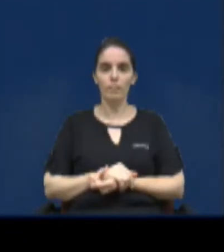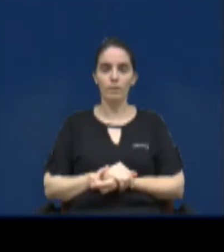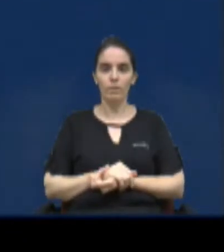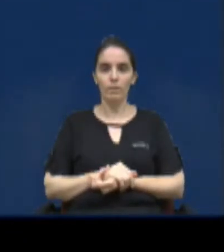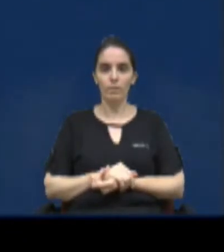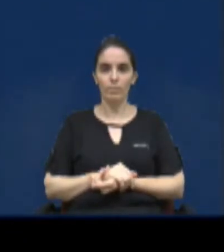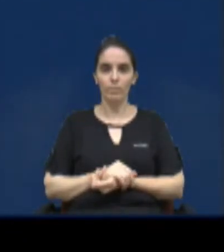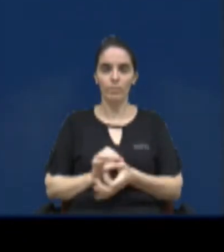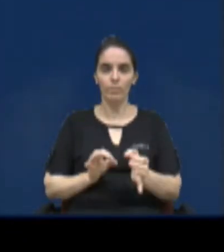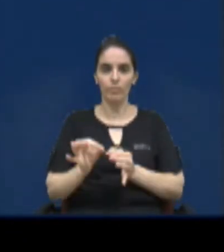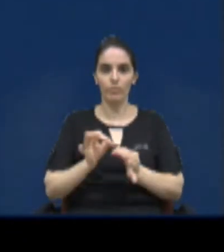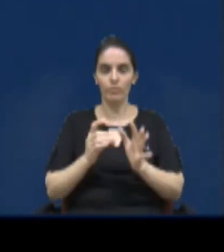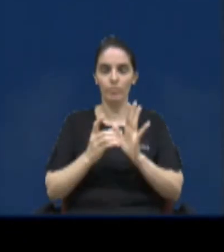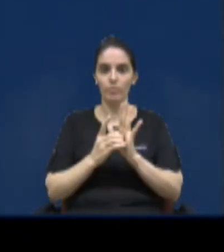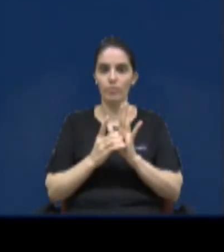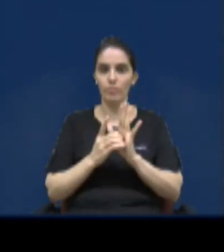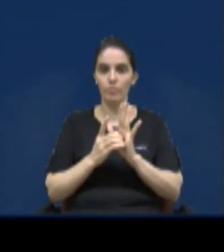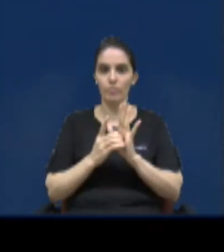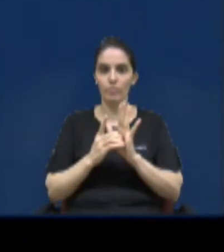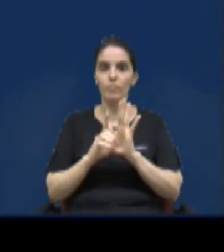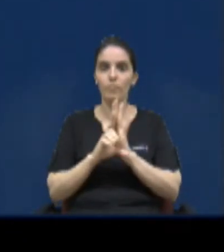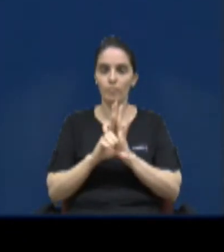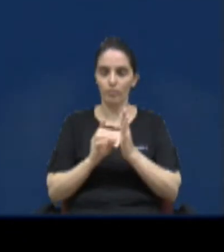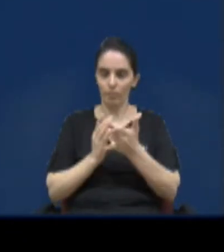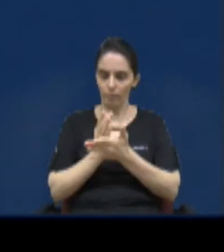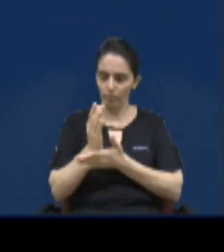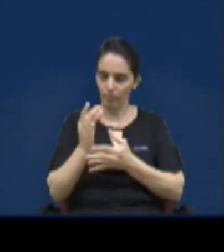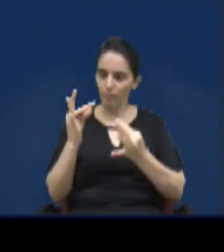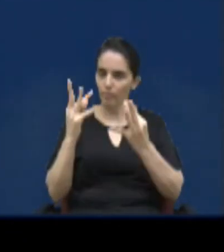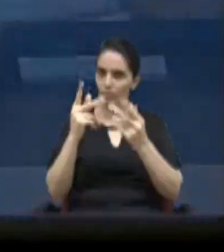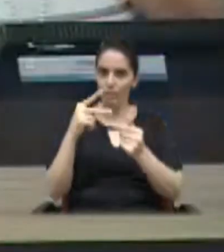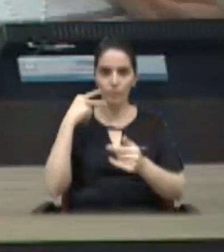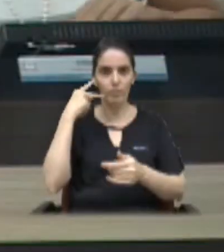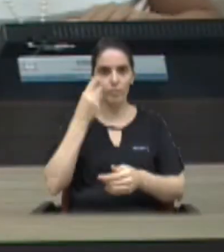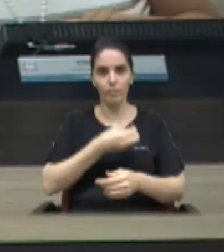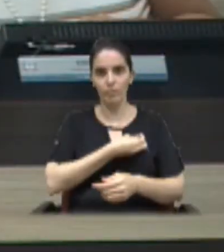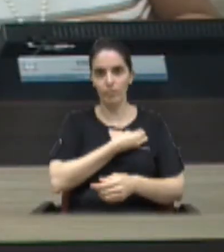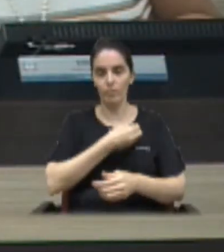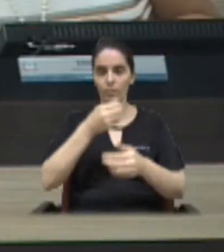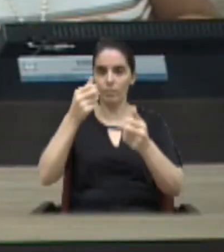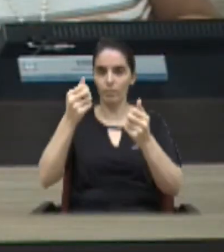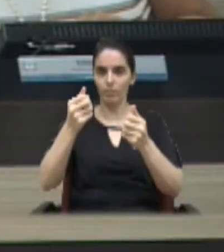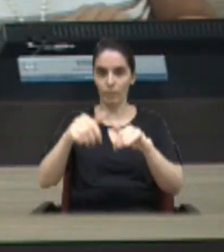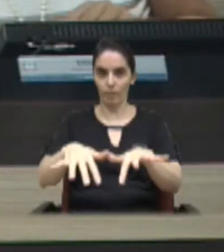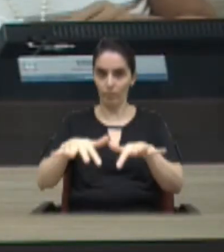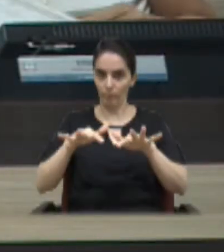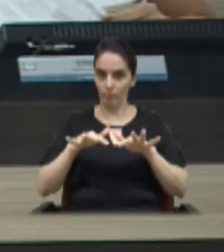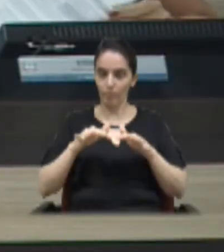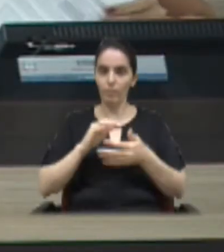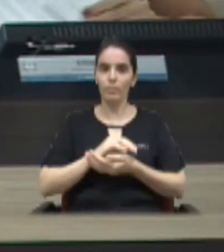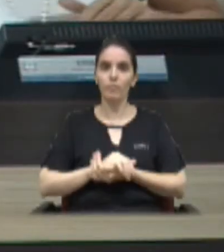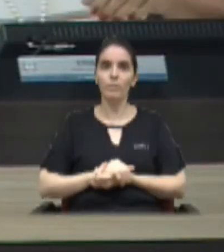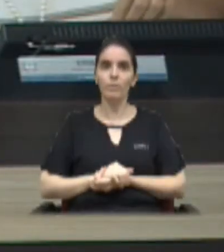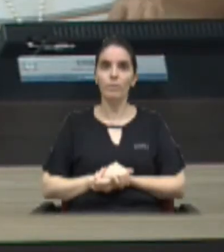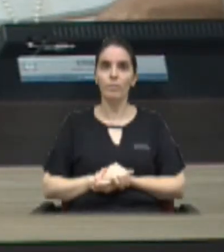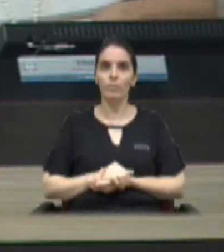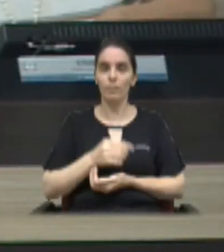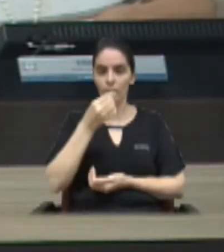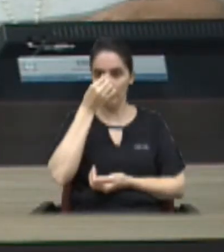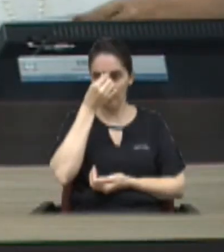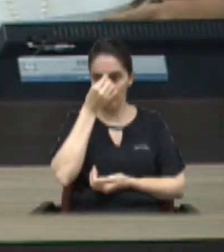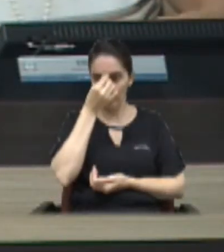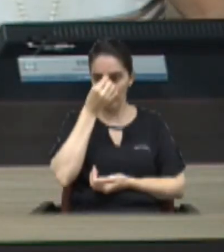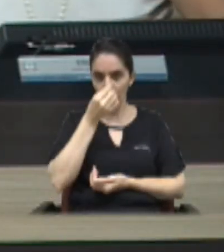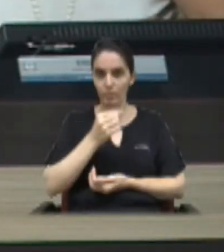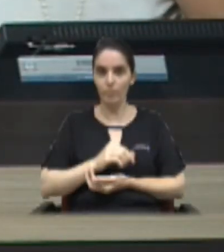projeto de decreto ele foi aprovado por todos os vereadores presentes no plenário questão de ordem presidente questão de ordem